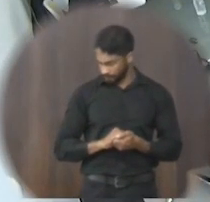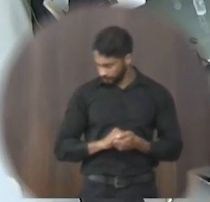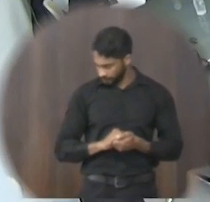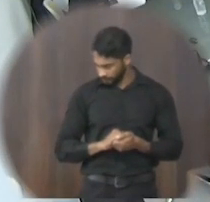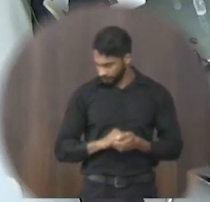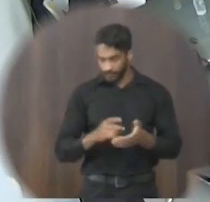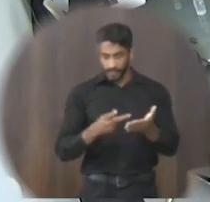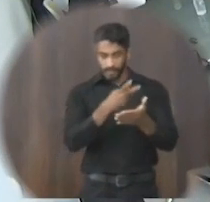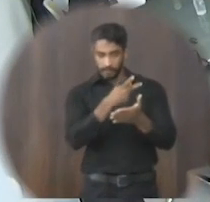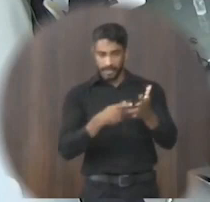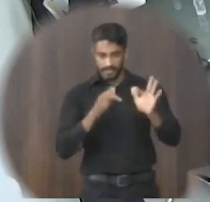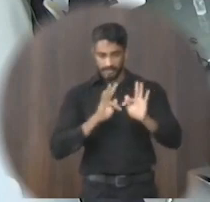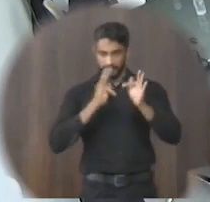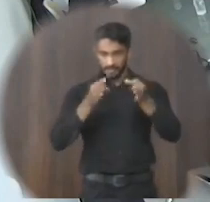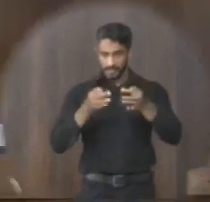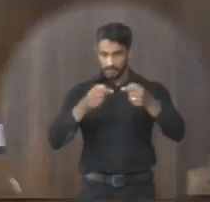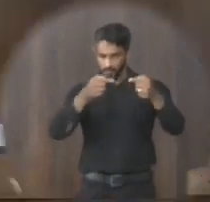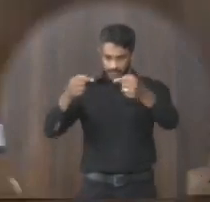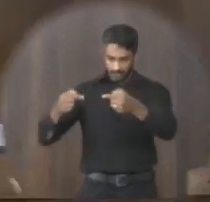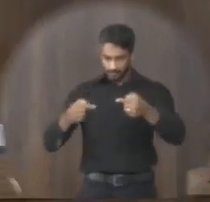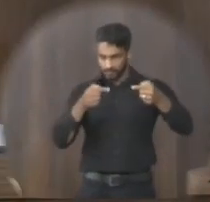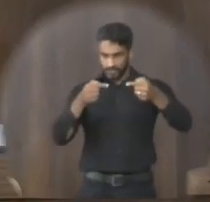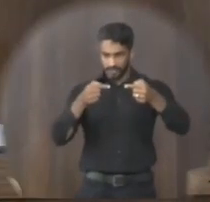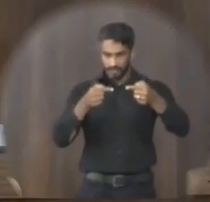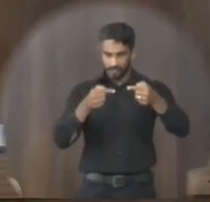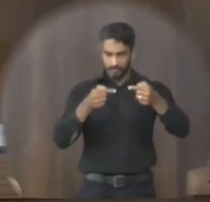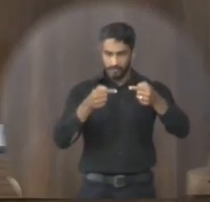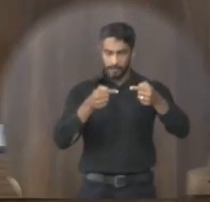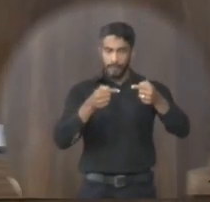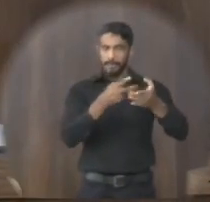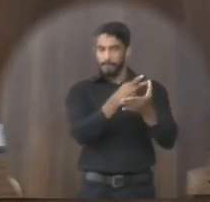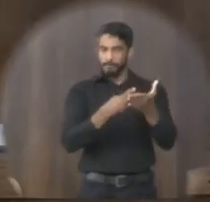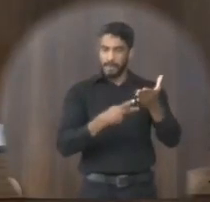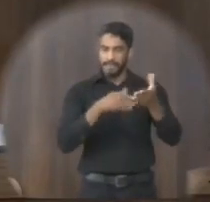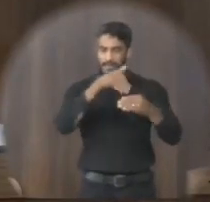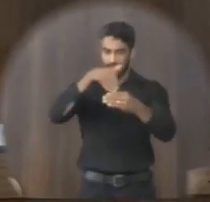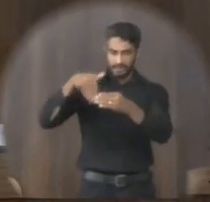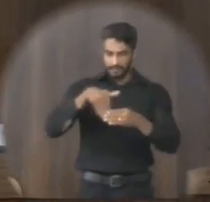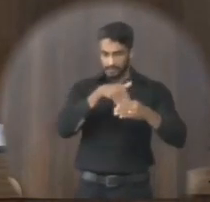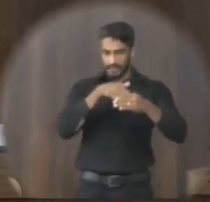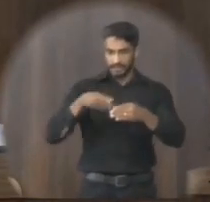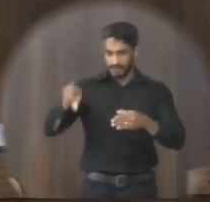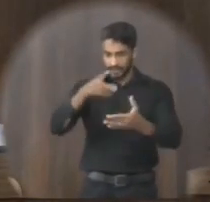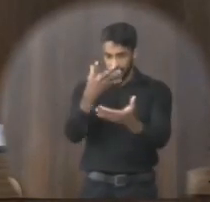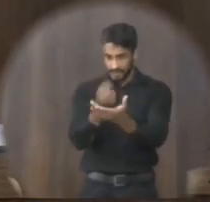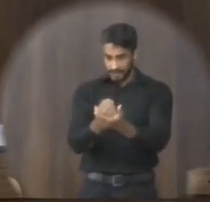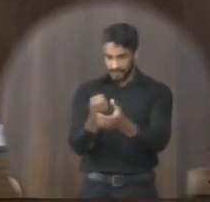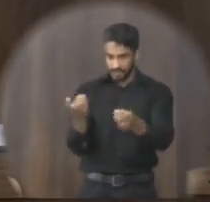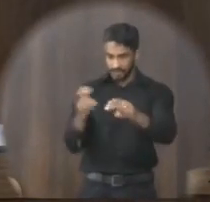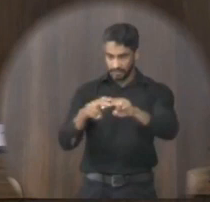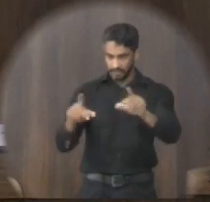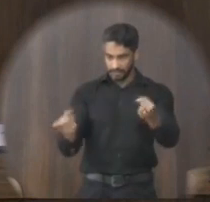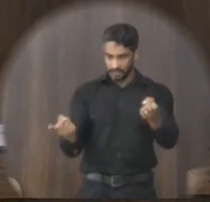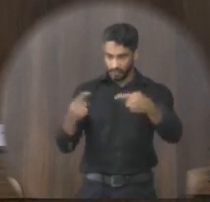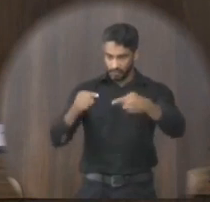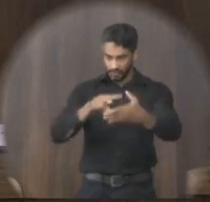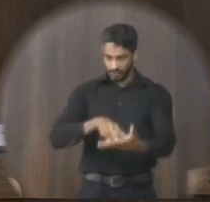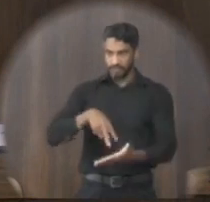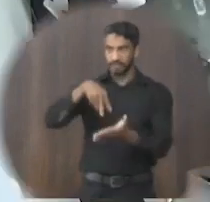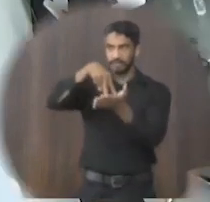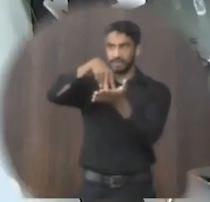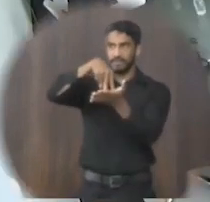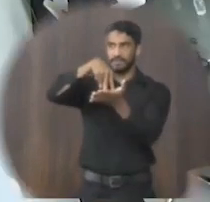Para esse final está em discussão Para esse final está em votação quem for favor permaneça sentado aos contrários que se